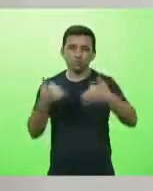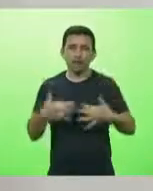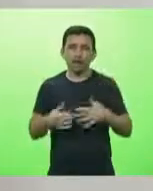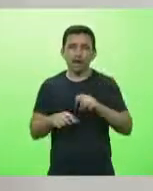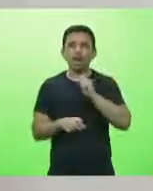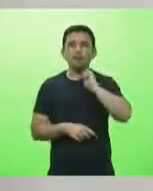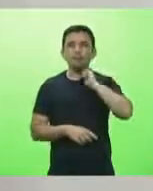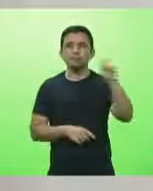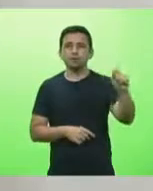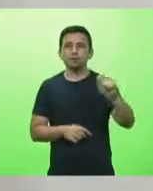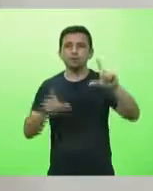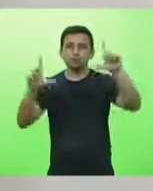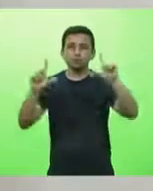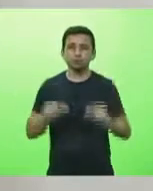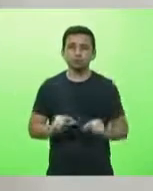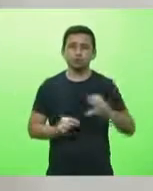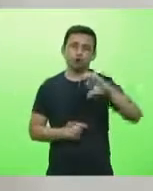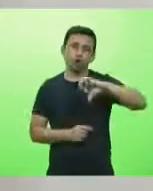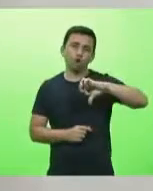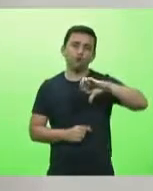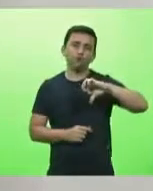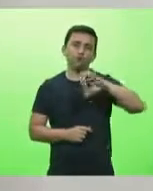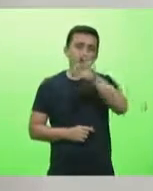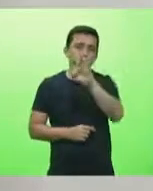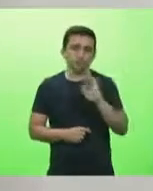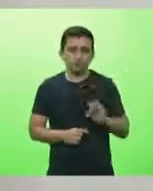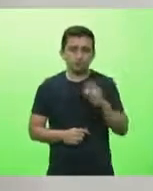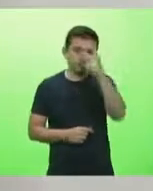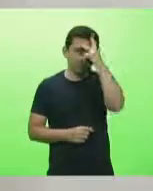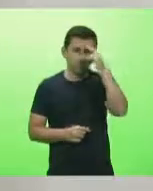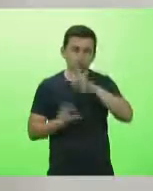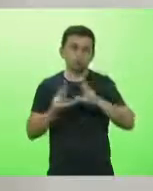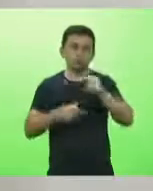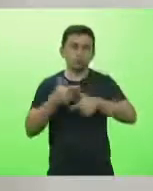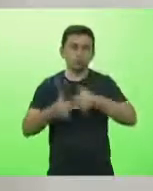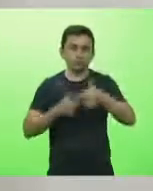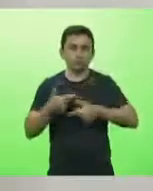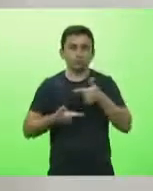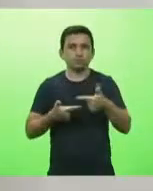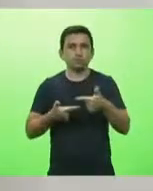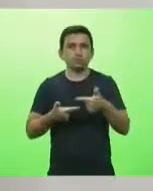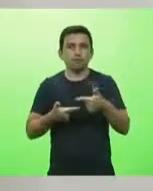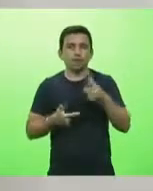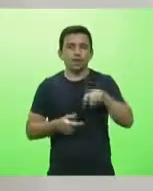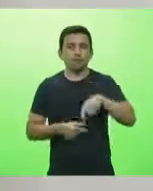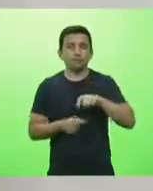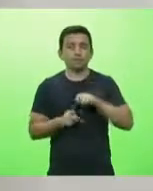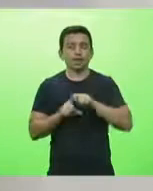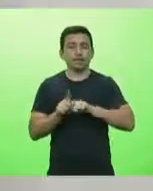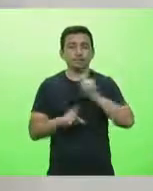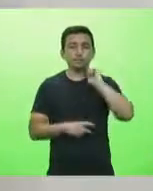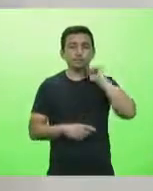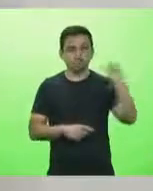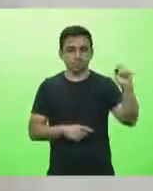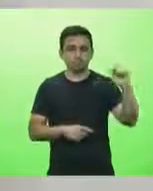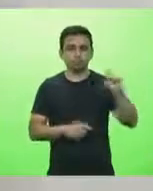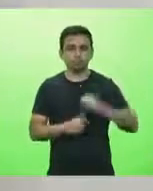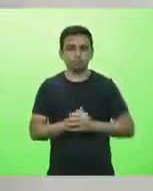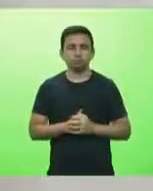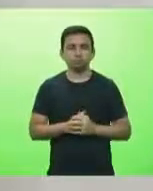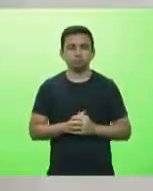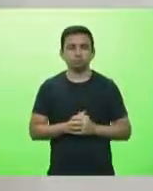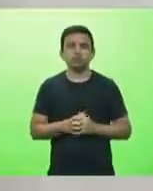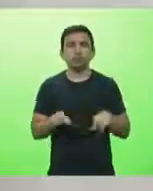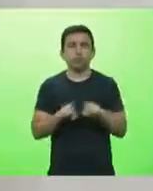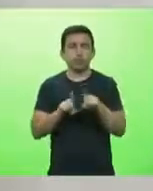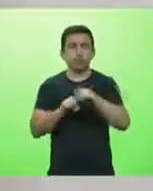9% da população que estava empregada, segundo dados isolados para abril nessa pesquisa nacional por amostra. No